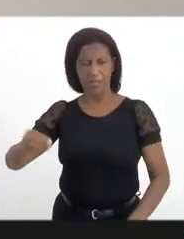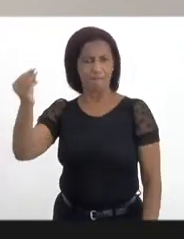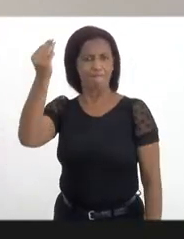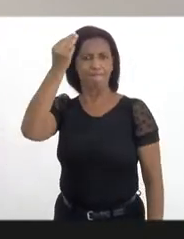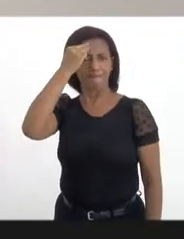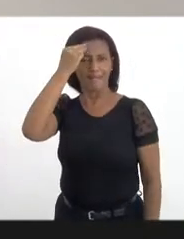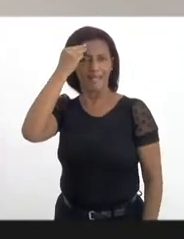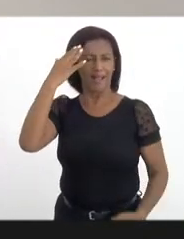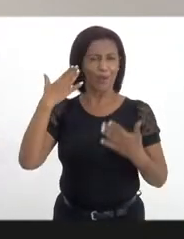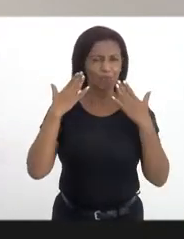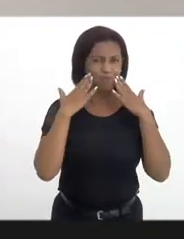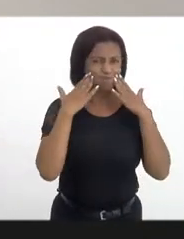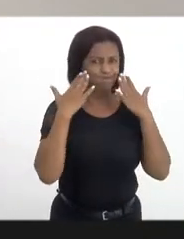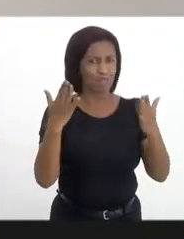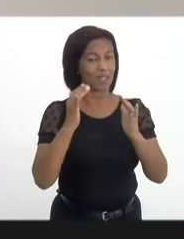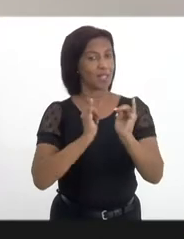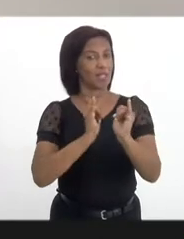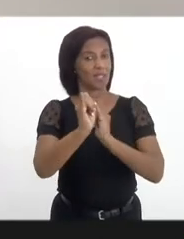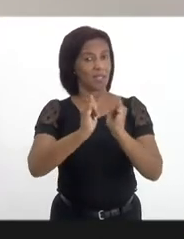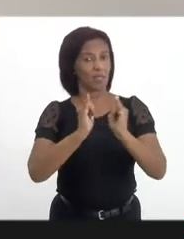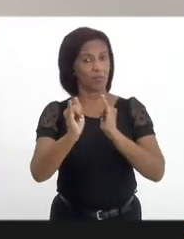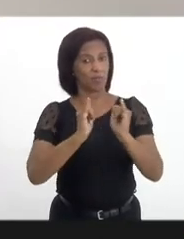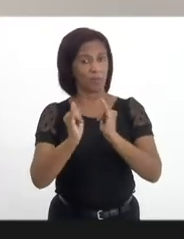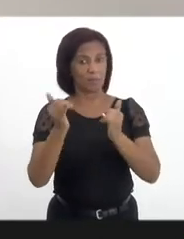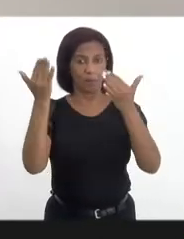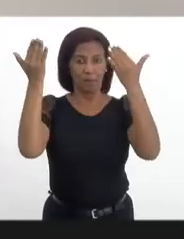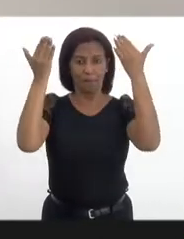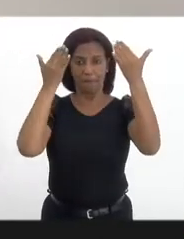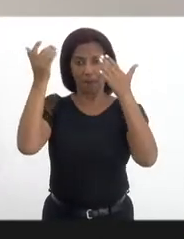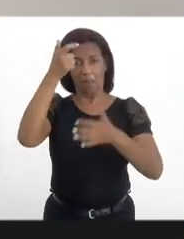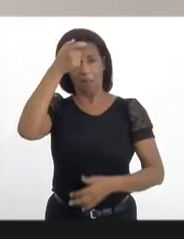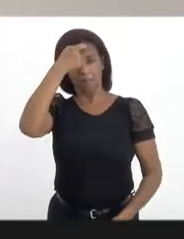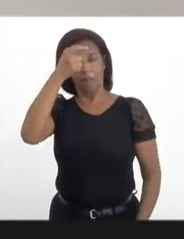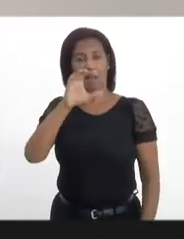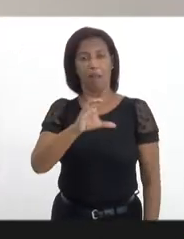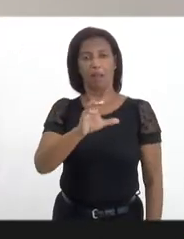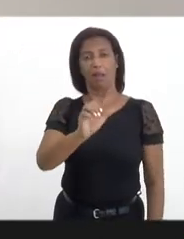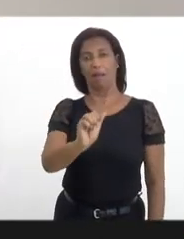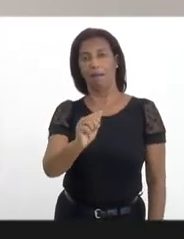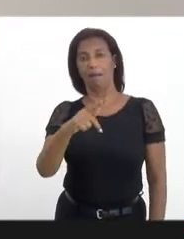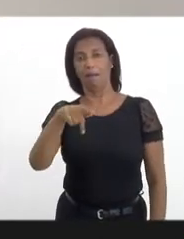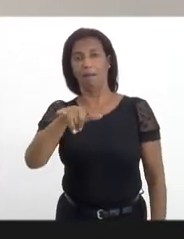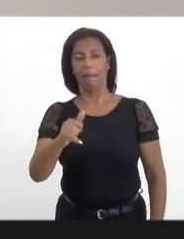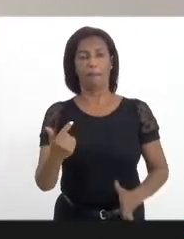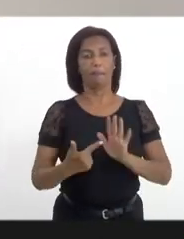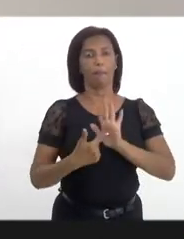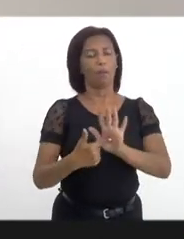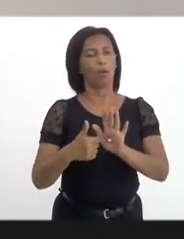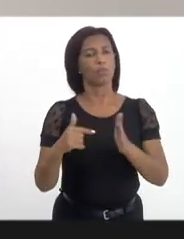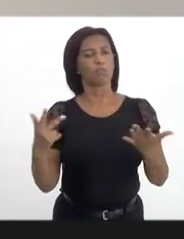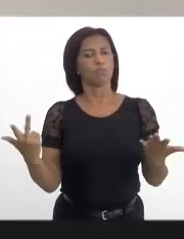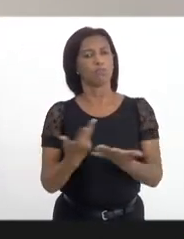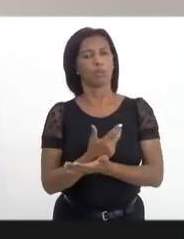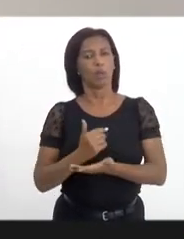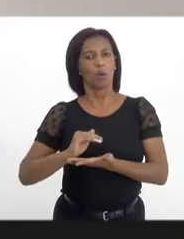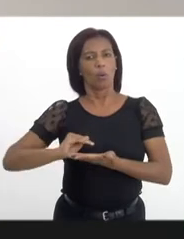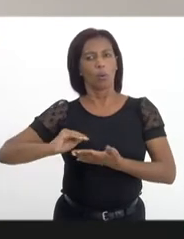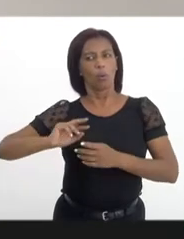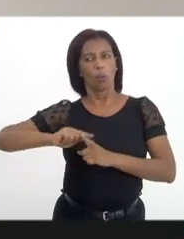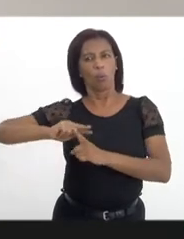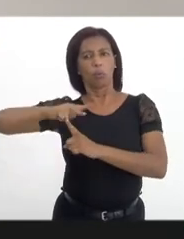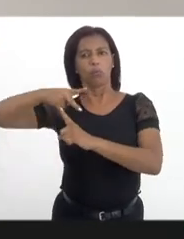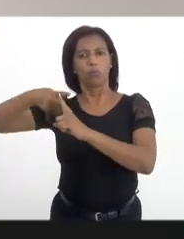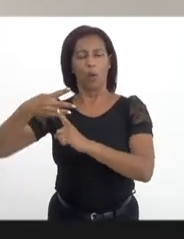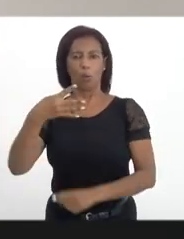pacientes. Dados do Centro de Atenção Pico Social, CAPS, mostram que houve um aumento de 43%